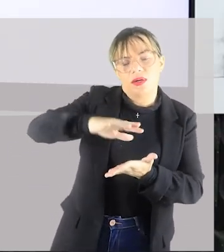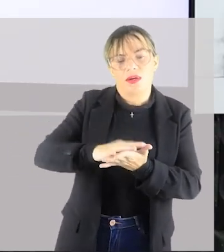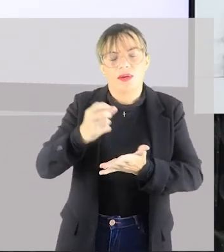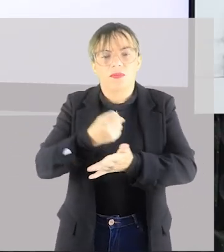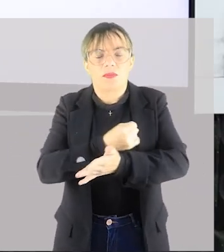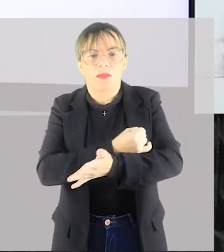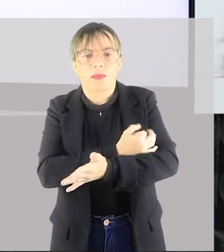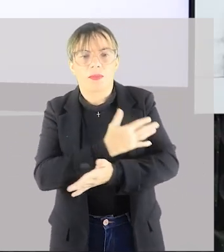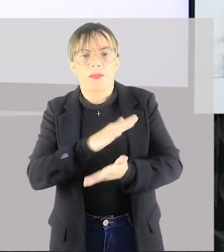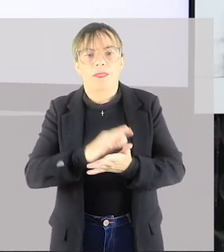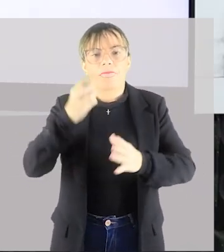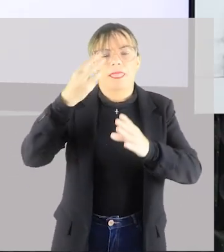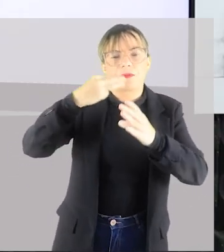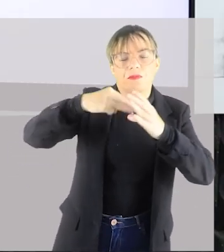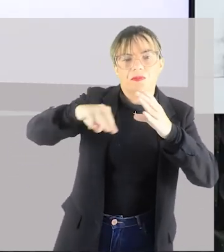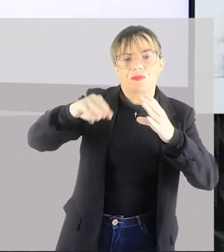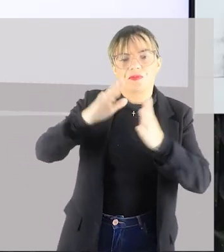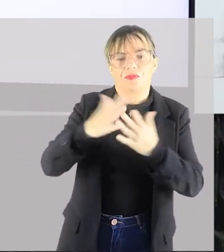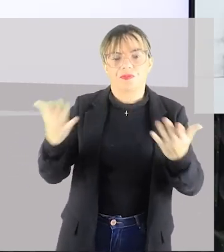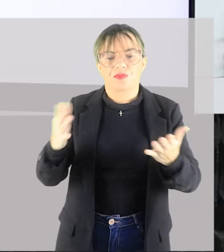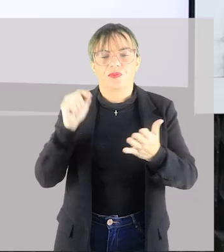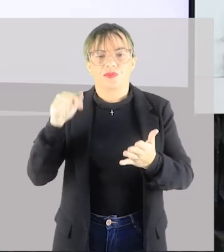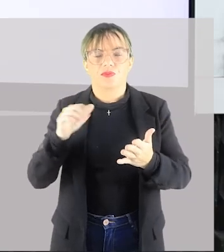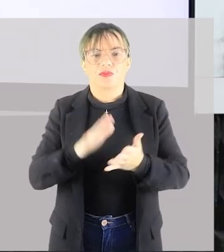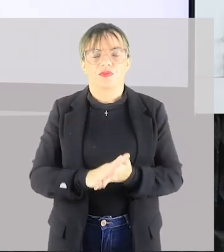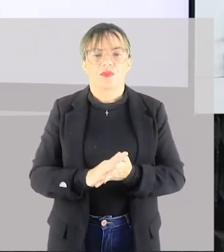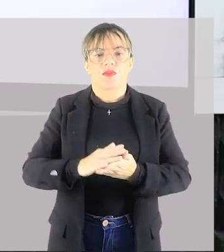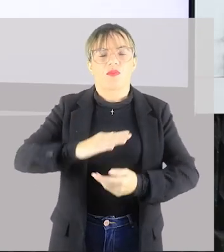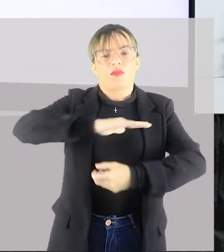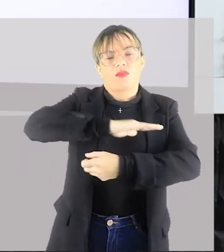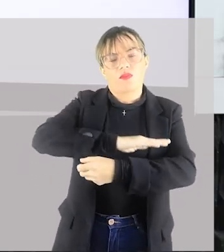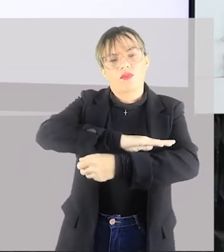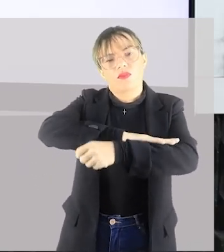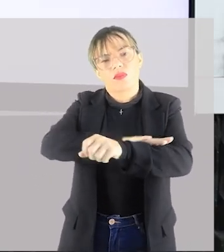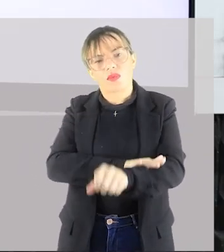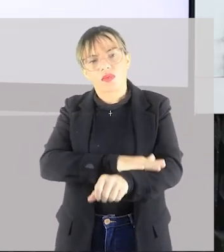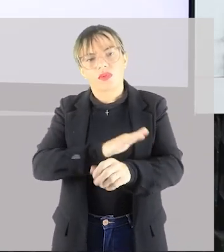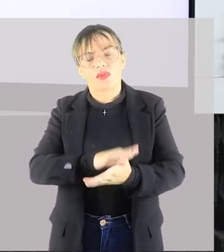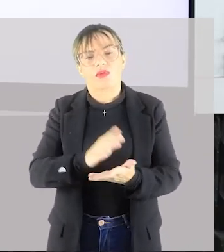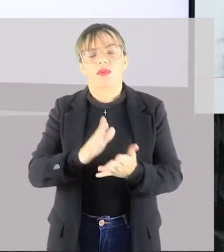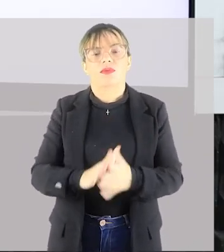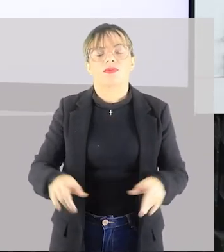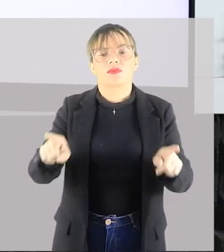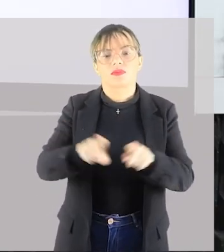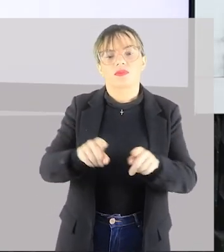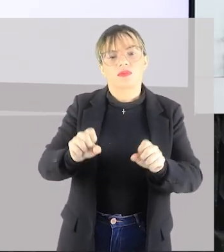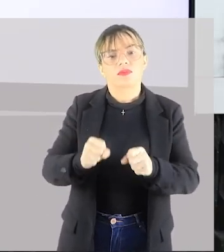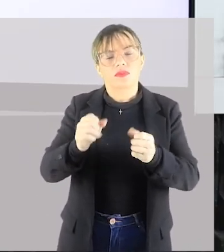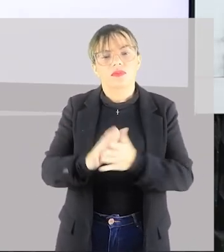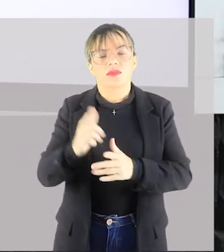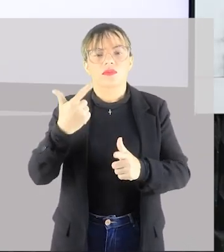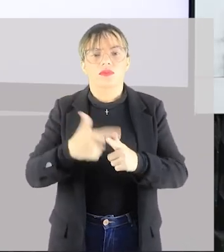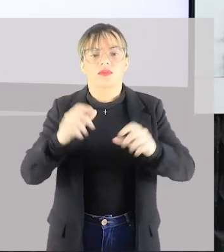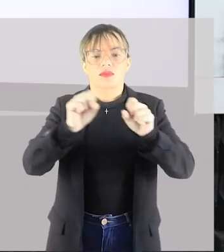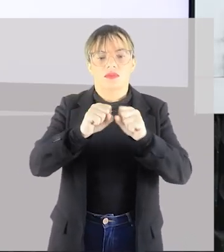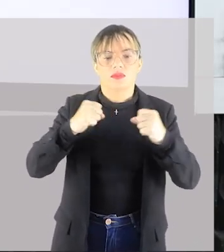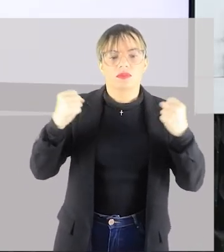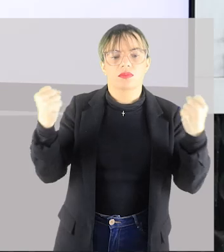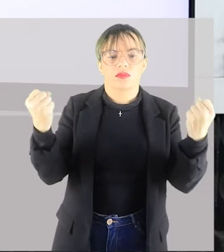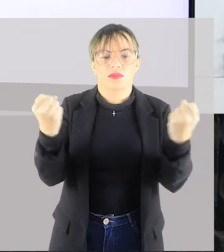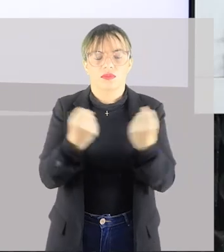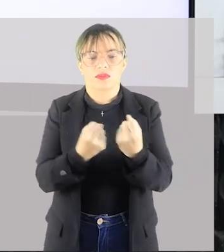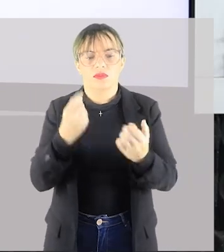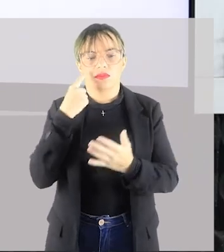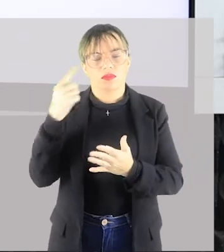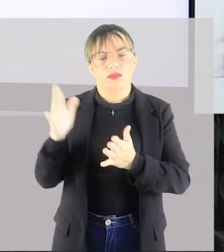mensagens de cunho racial, ou então de problemas sociais. Então as